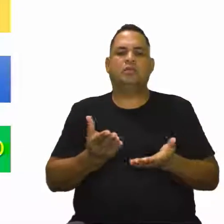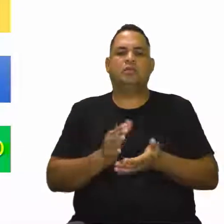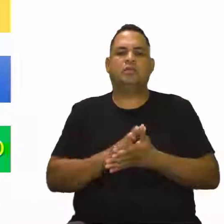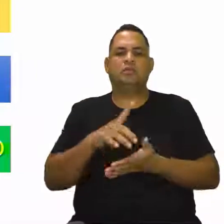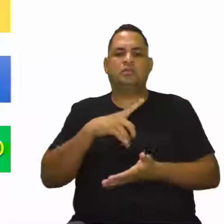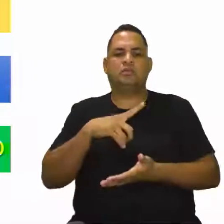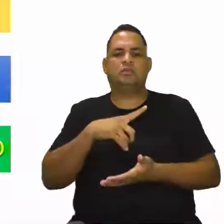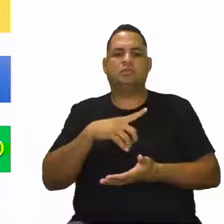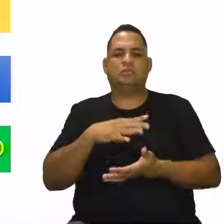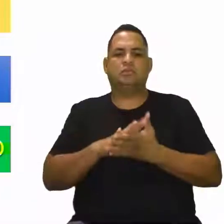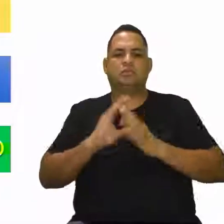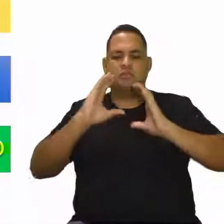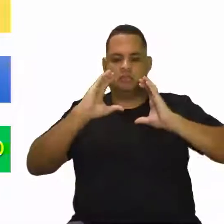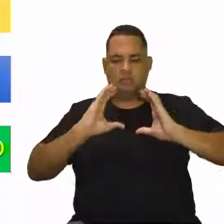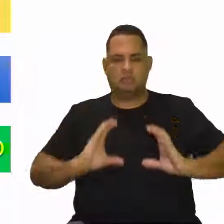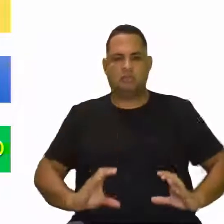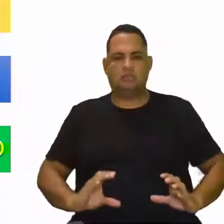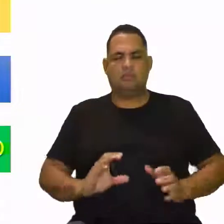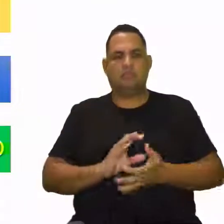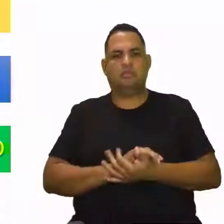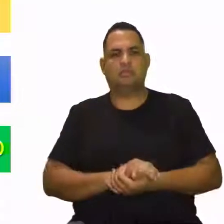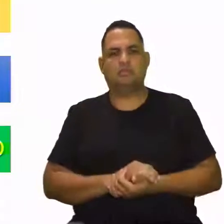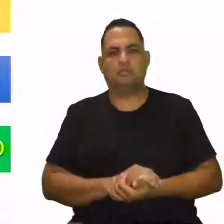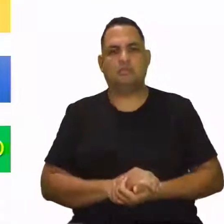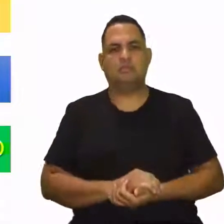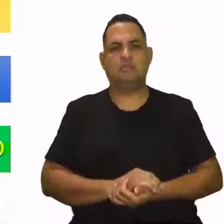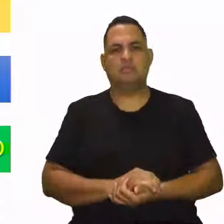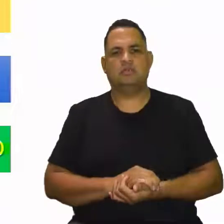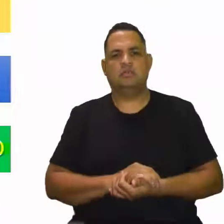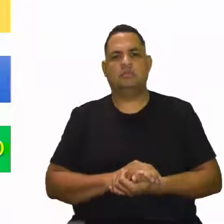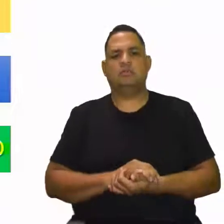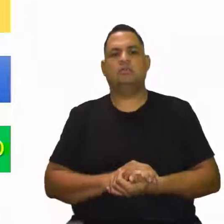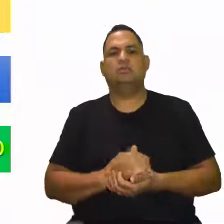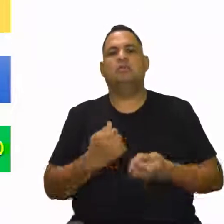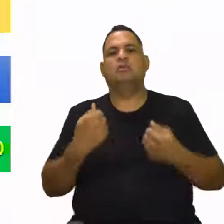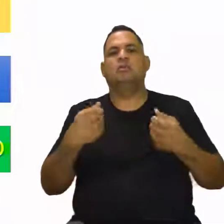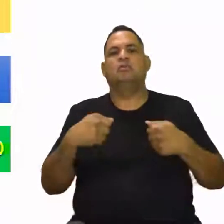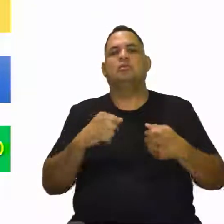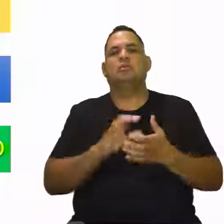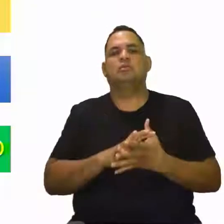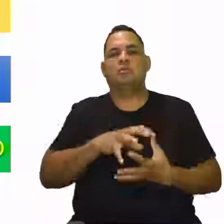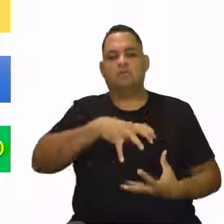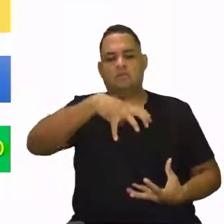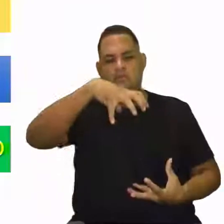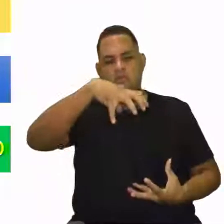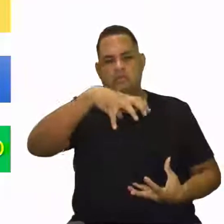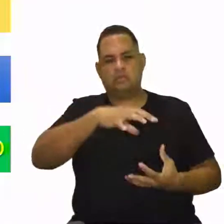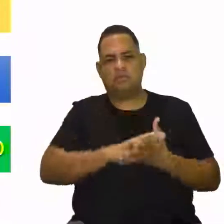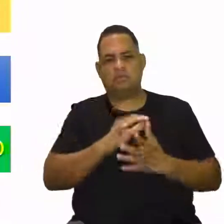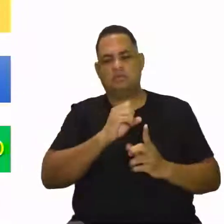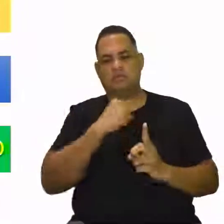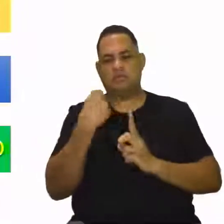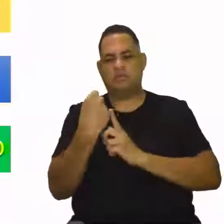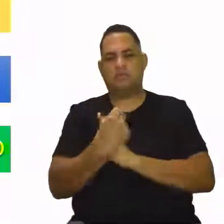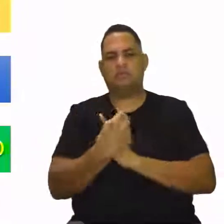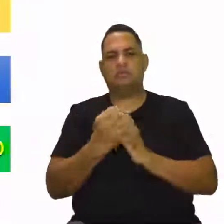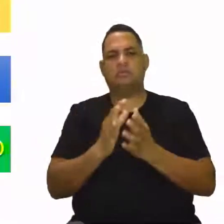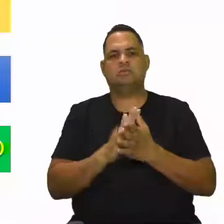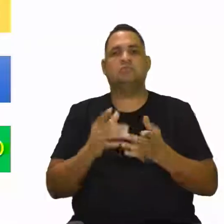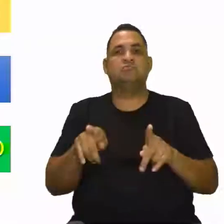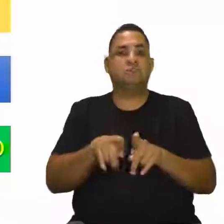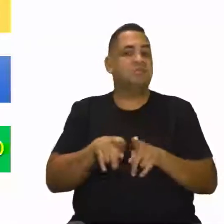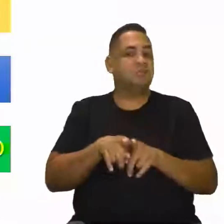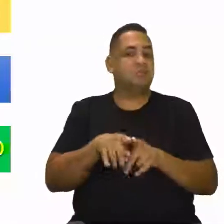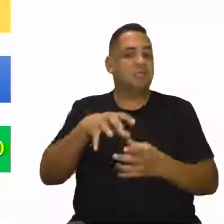a esse determinado comportamento. A gente falou aí que pode ter idosos, assim, mais sociáveis, como